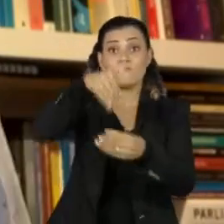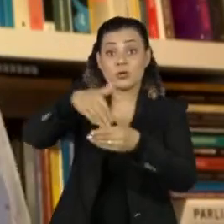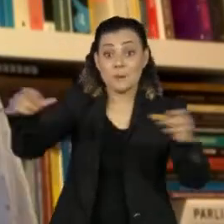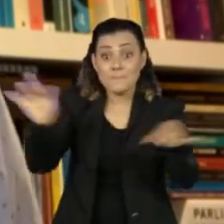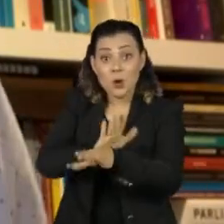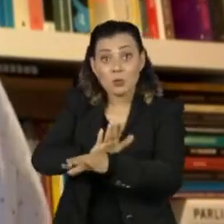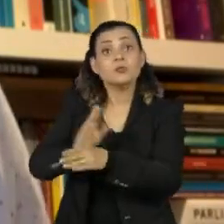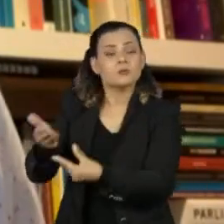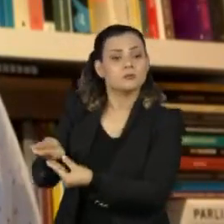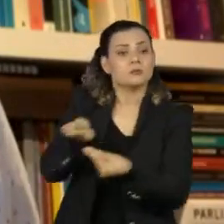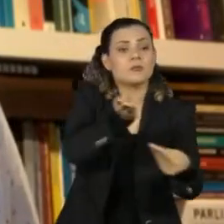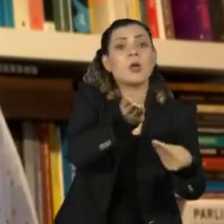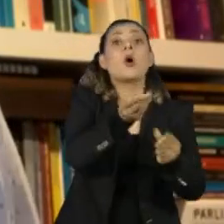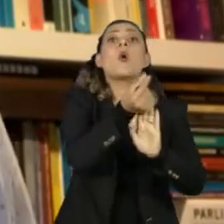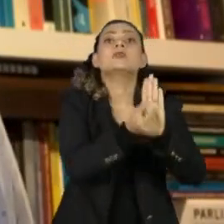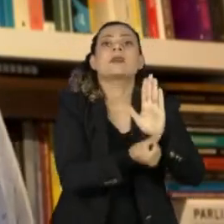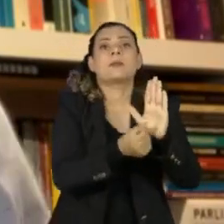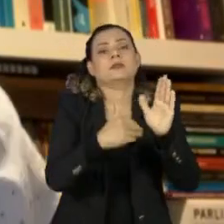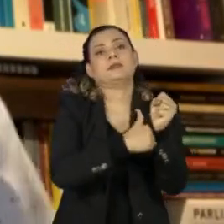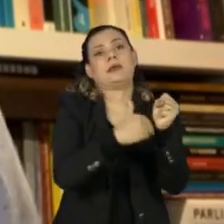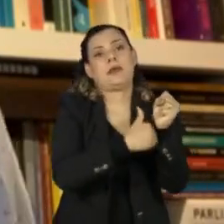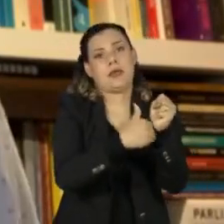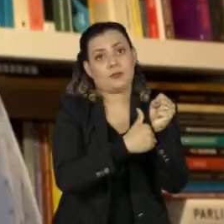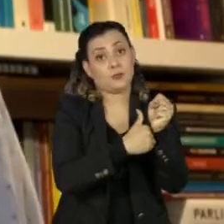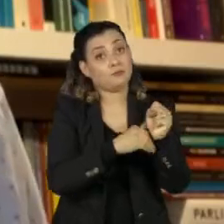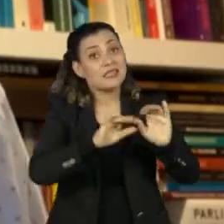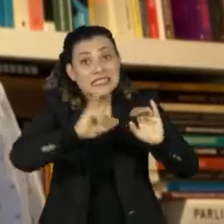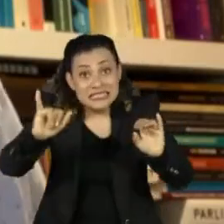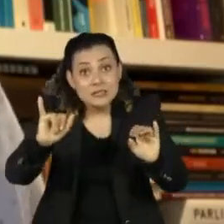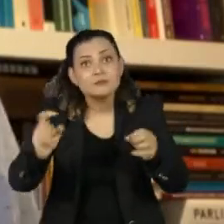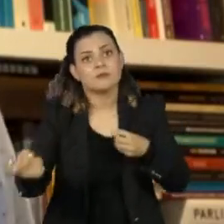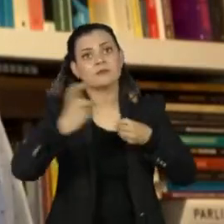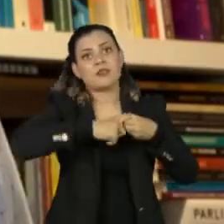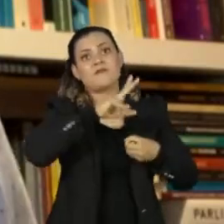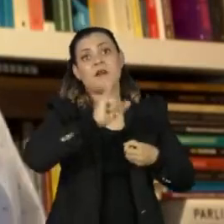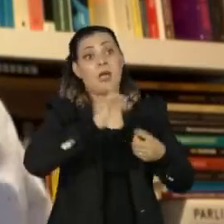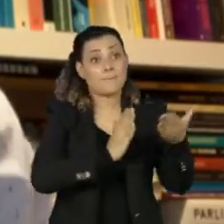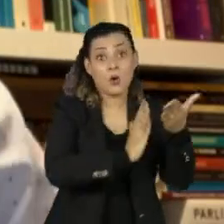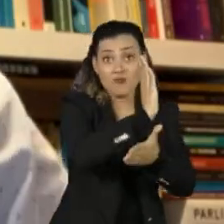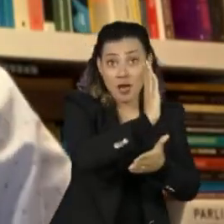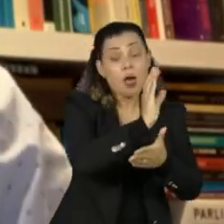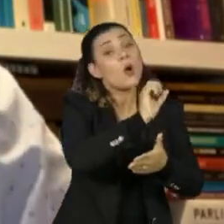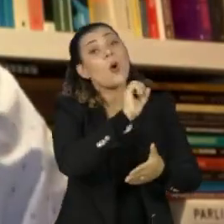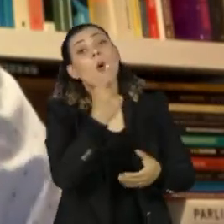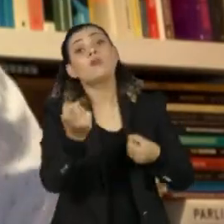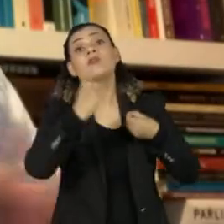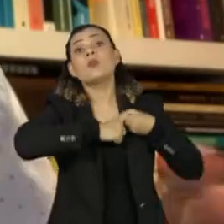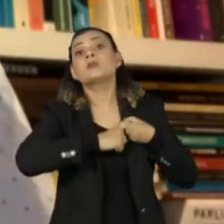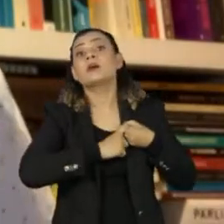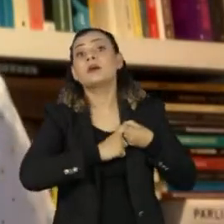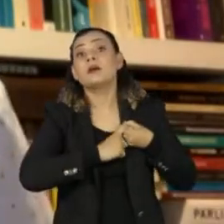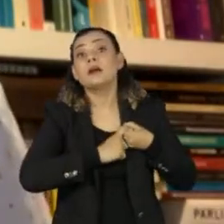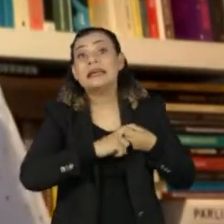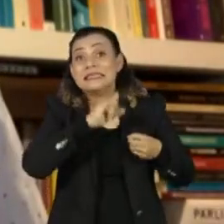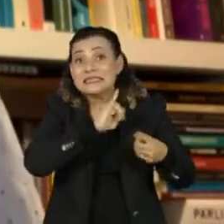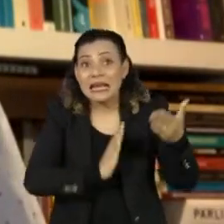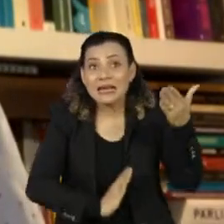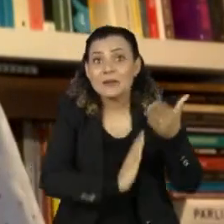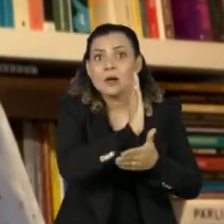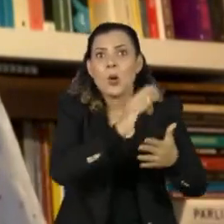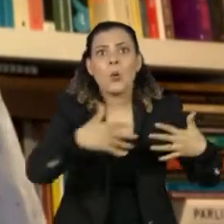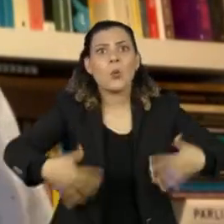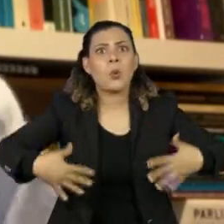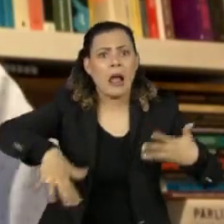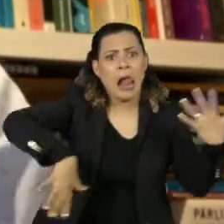a votação do orçamento secreto. Se for, ele será revogado. Se for revogado, vai ser uma grande